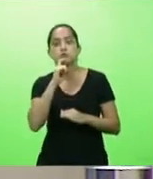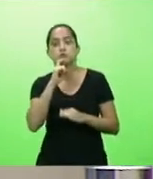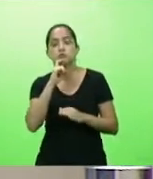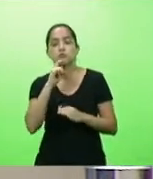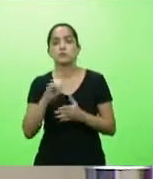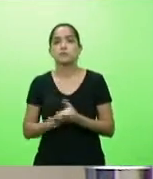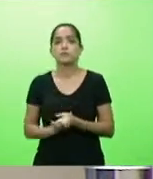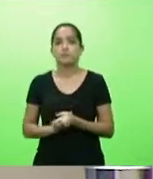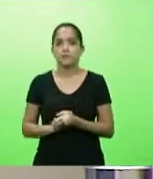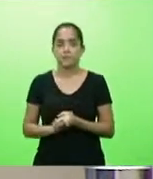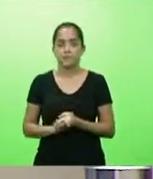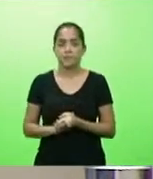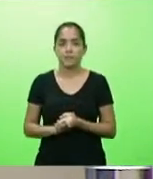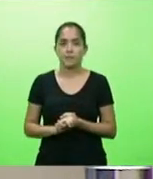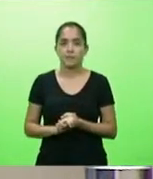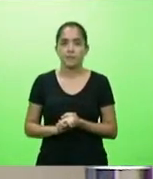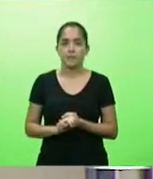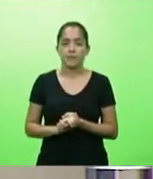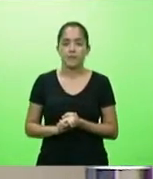conforme segue.